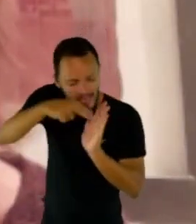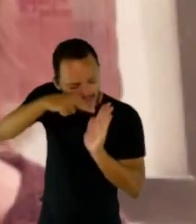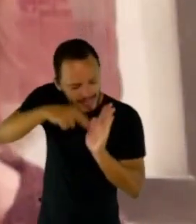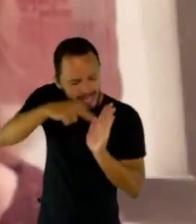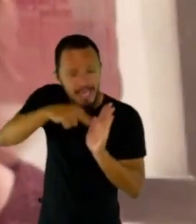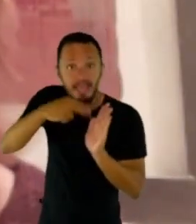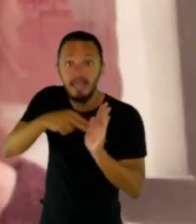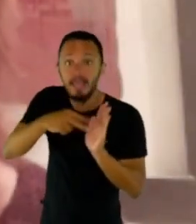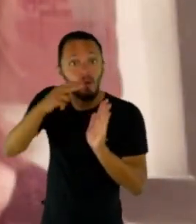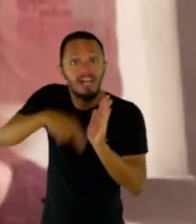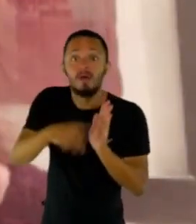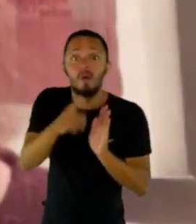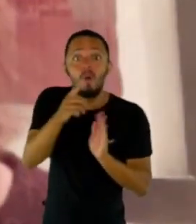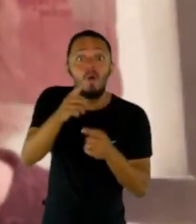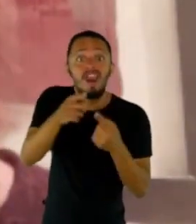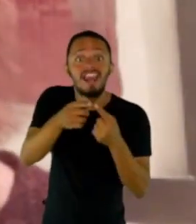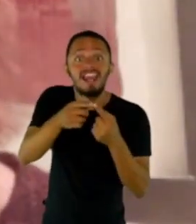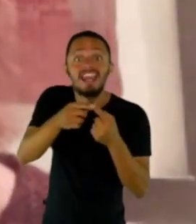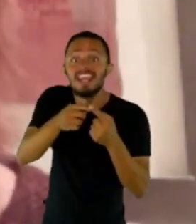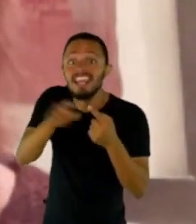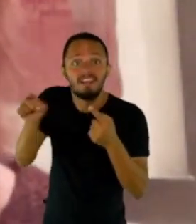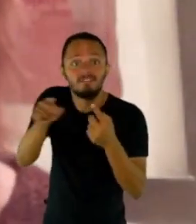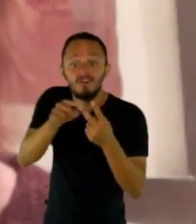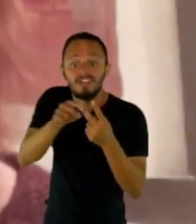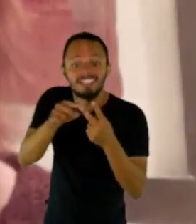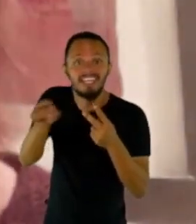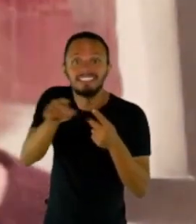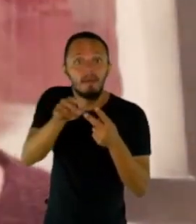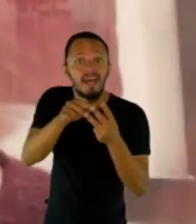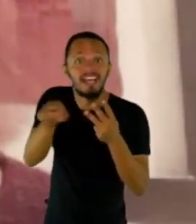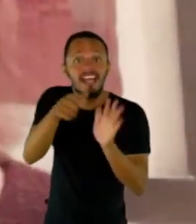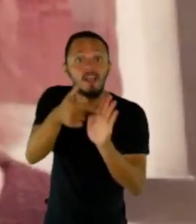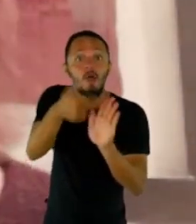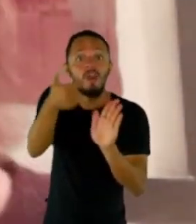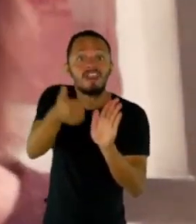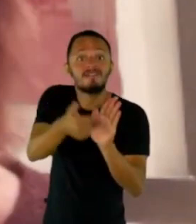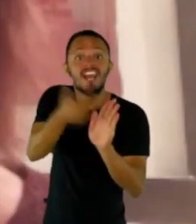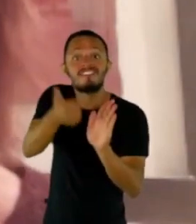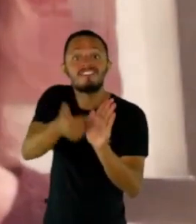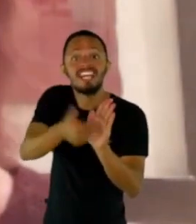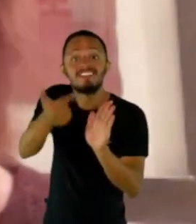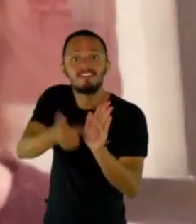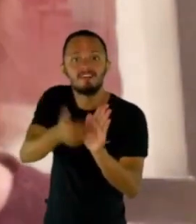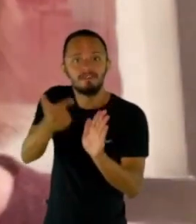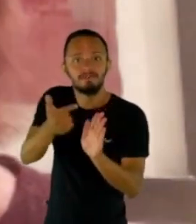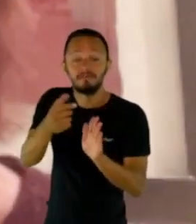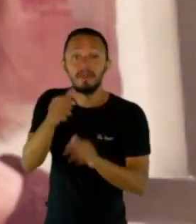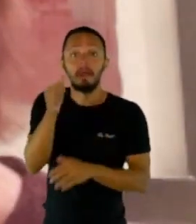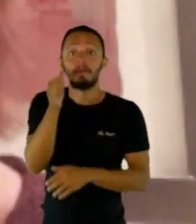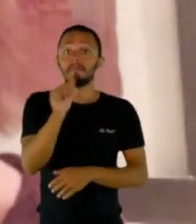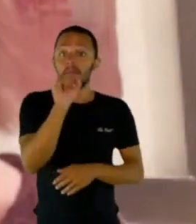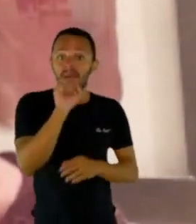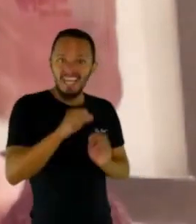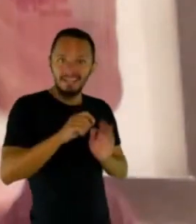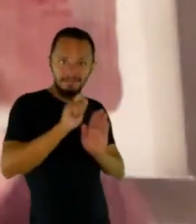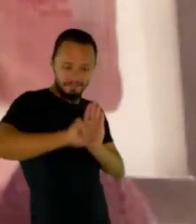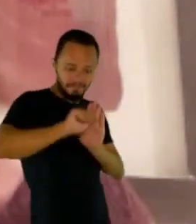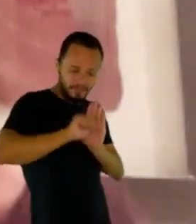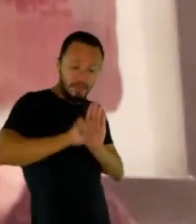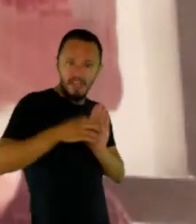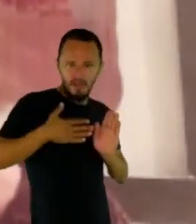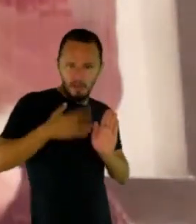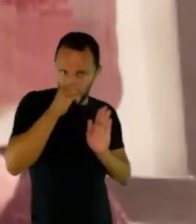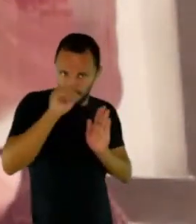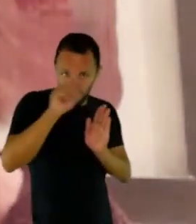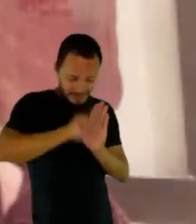caderninho que ela anotava todos os livros que eu lia, e a última vez que eu tive notícia desse caderno, tinha 500 livros. Então, eu era